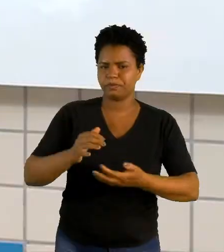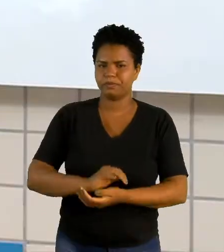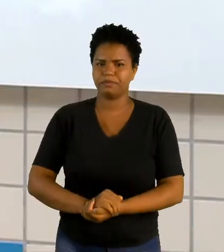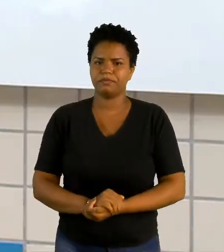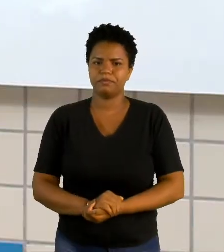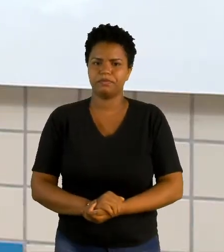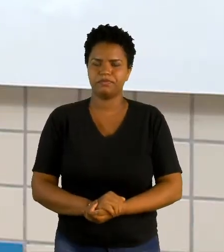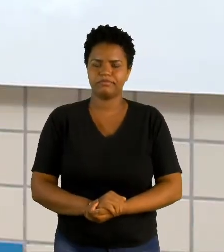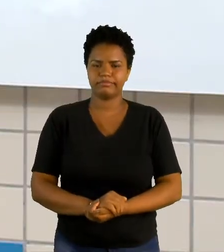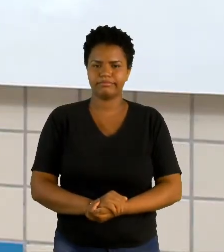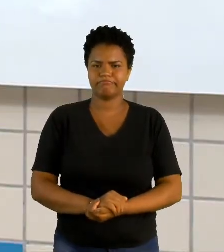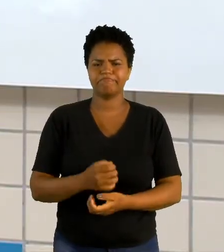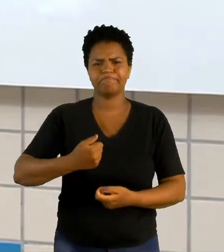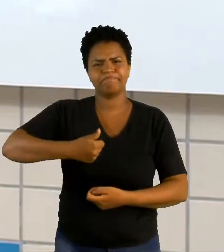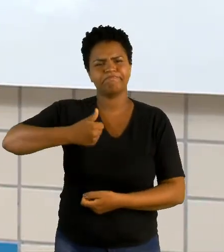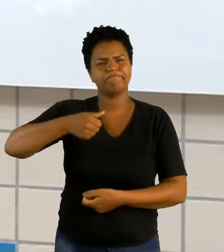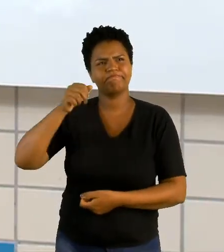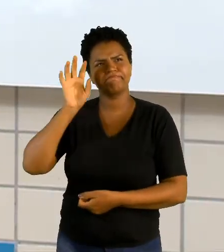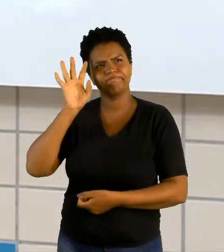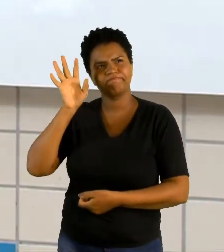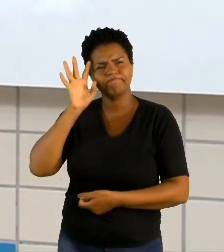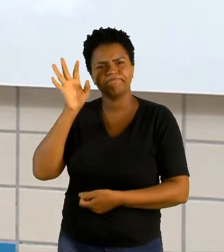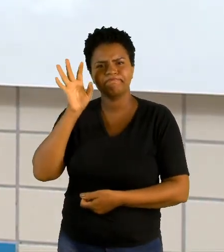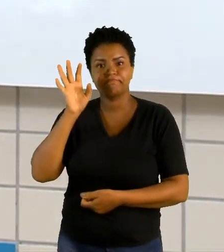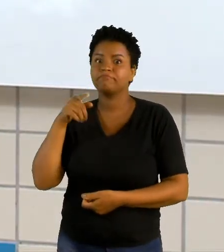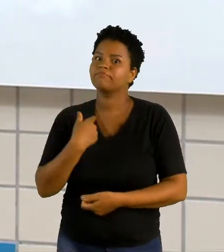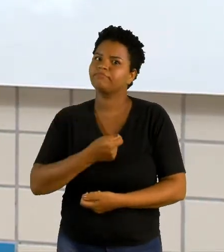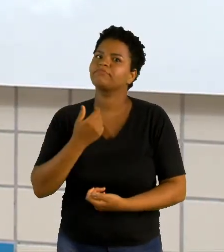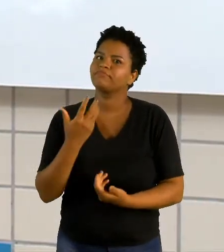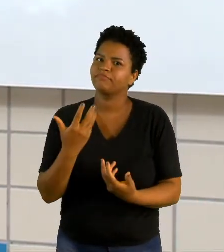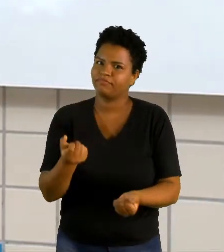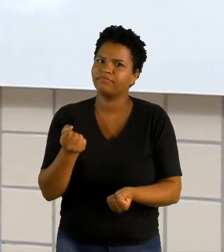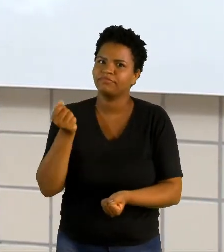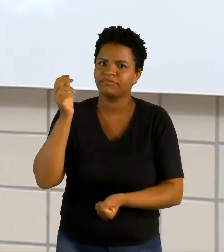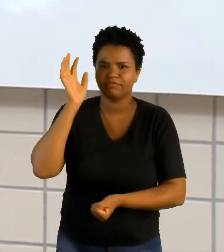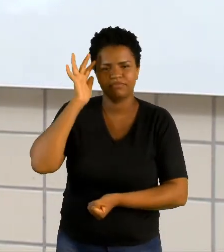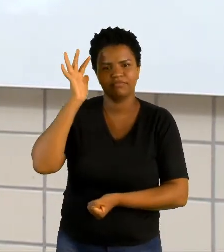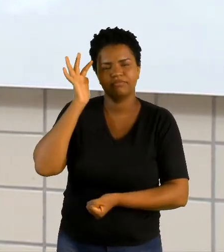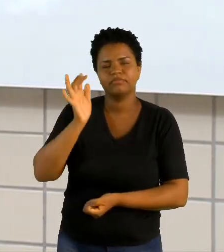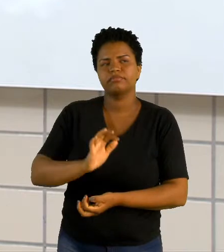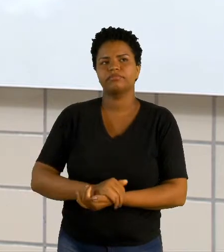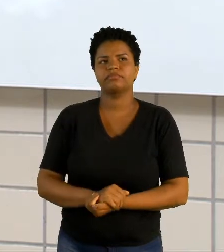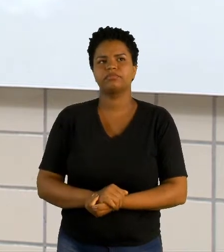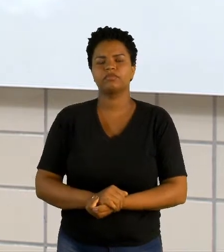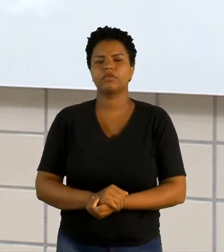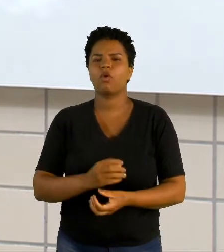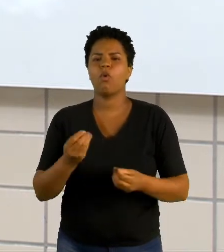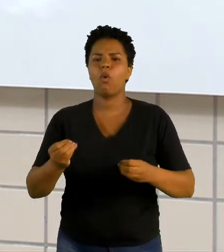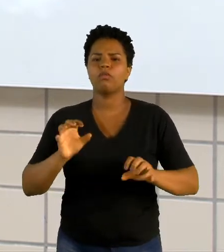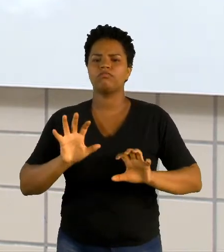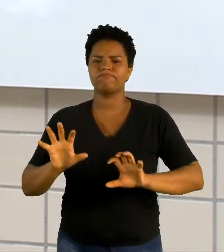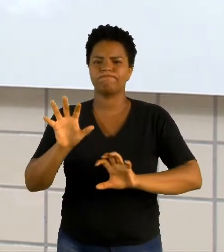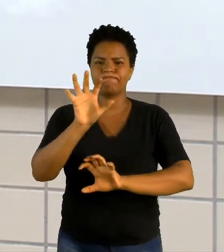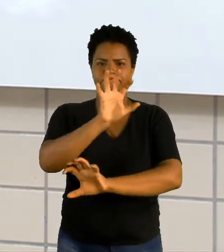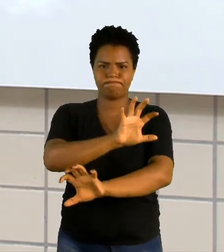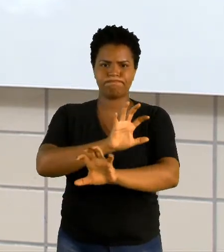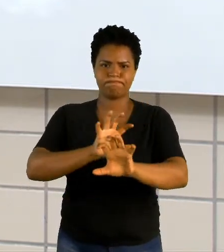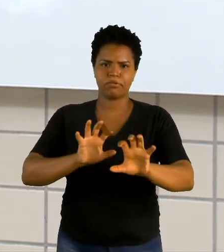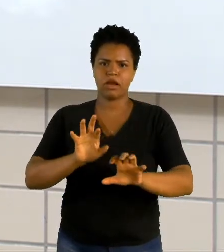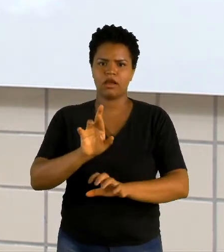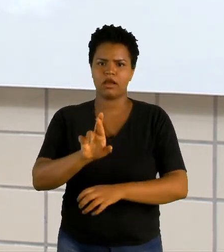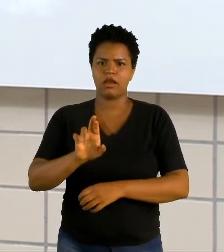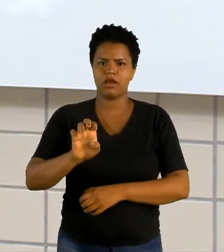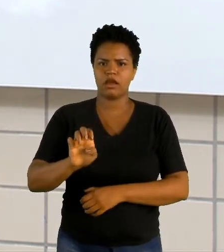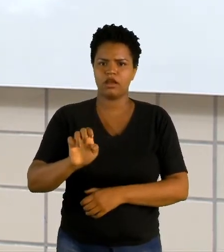Primeiro a gente tem que pensar e a gente vai pensar, né? sobre o fato de regionalizar. Nós vimos isso quando nós falamos do